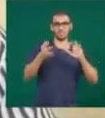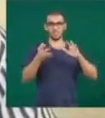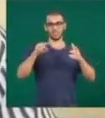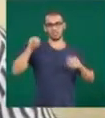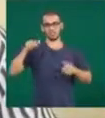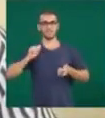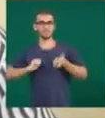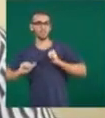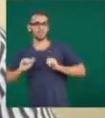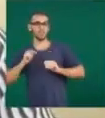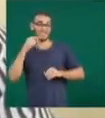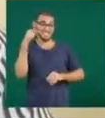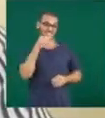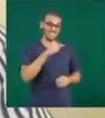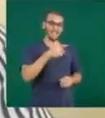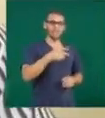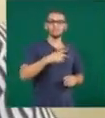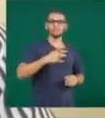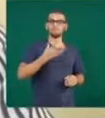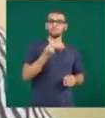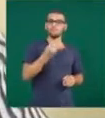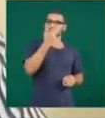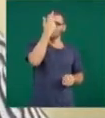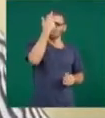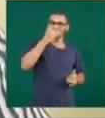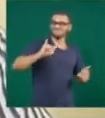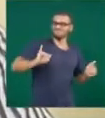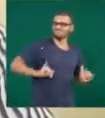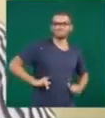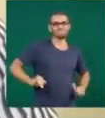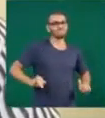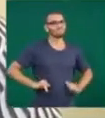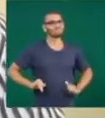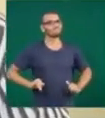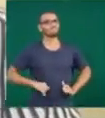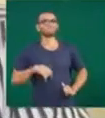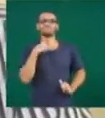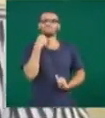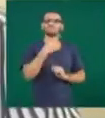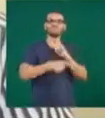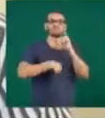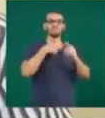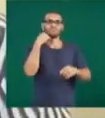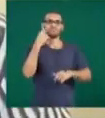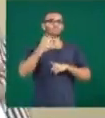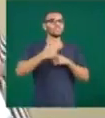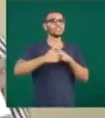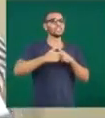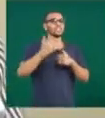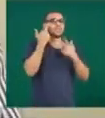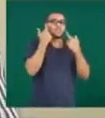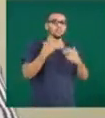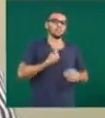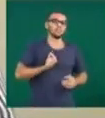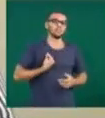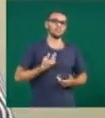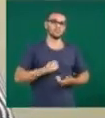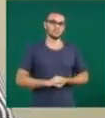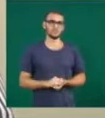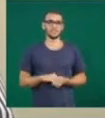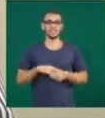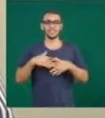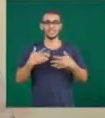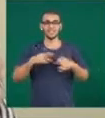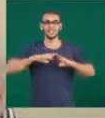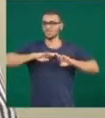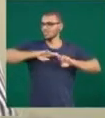os sintomas são tão intensos que causam sofrimento e impedem que a pessoa desenvolva as atividades. De todos os transtornos